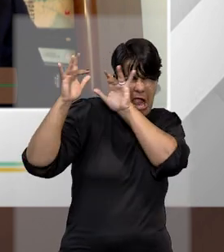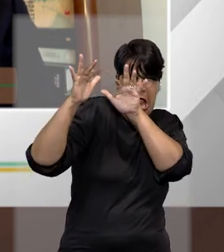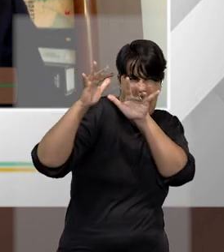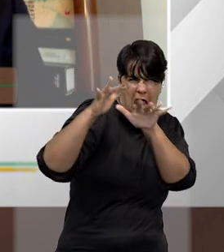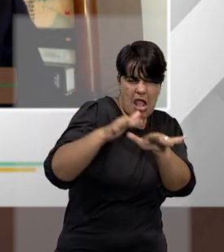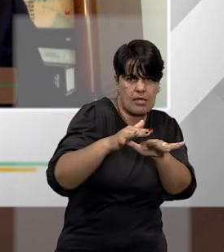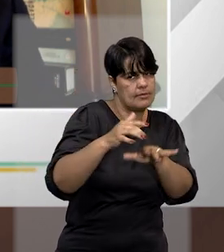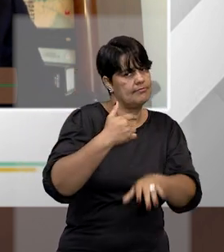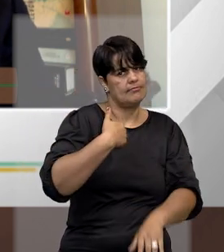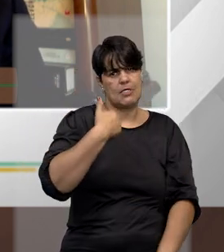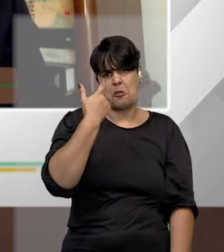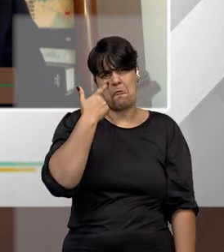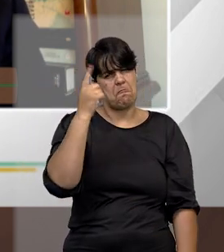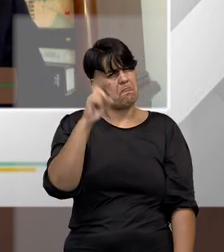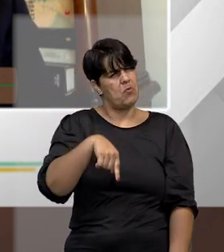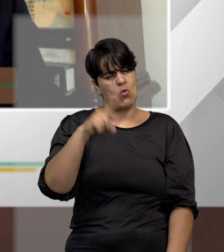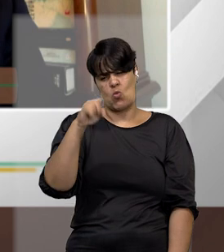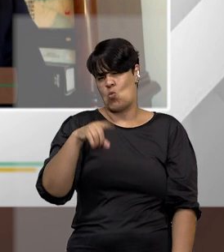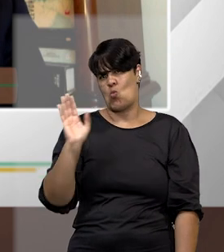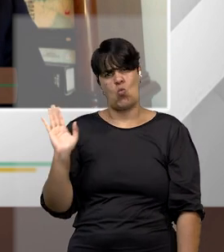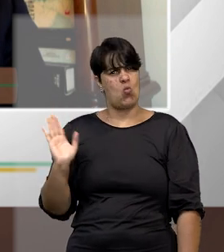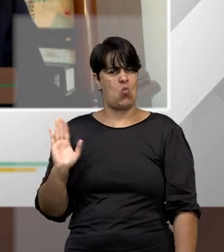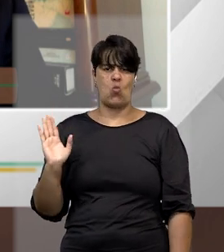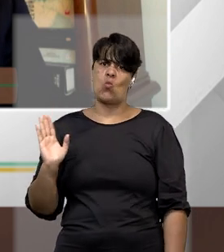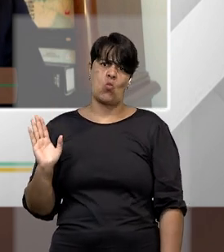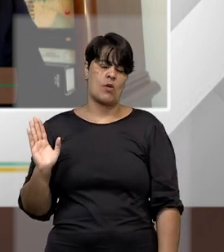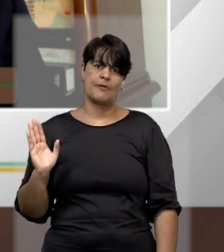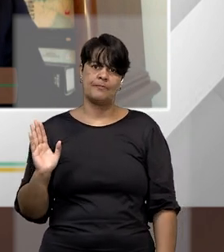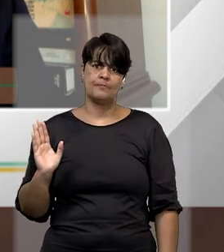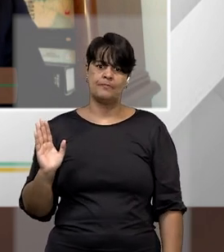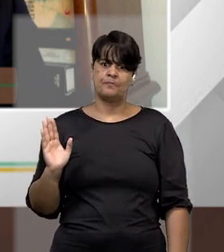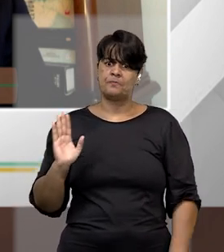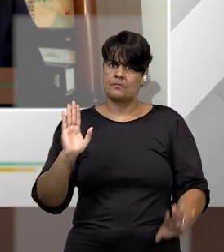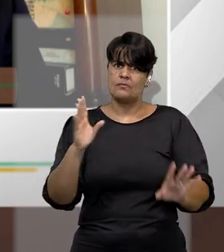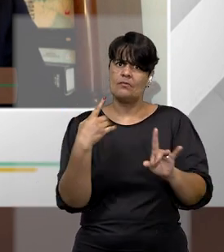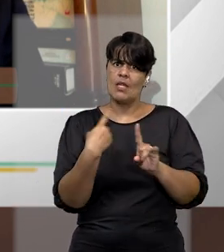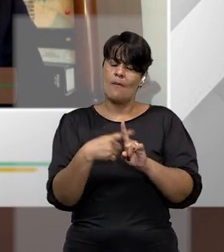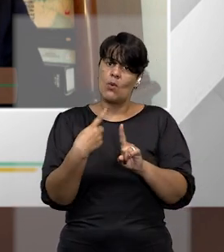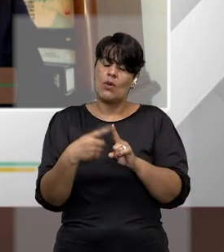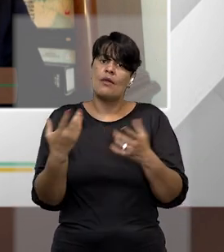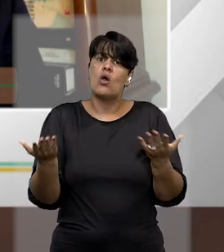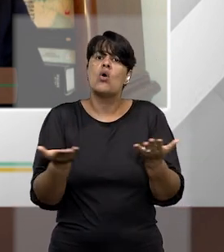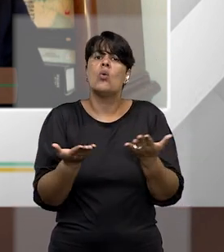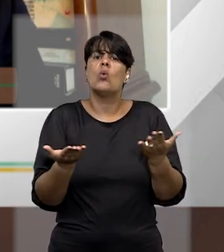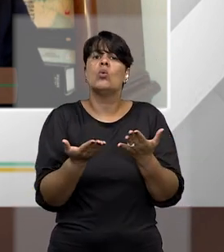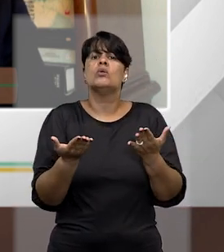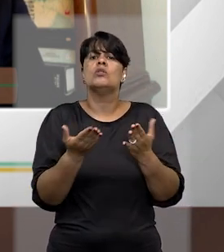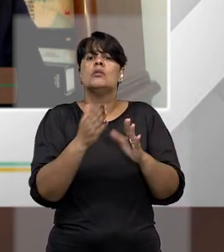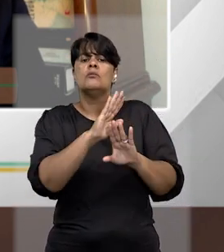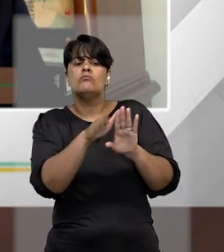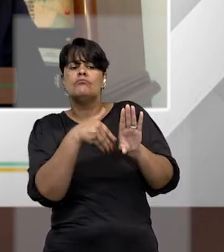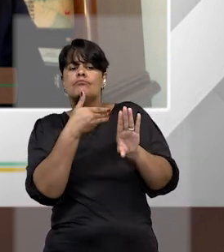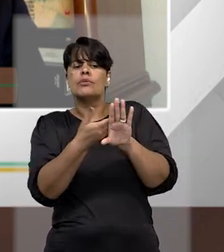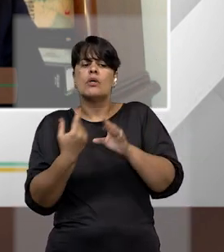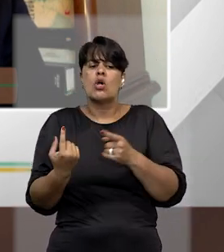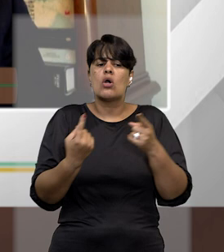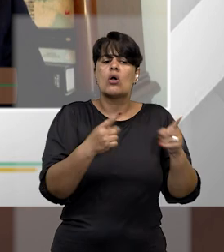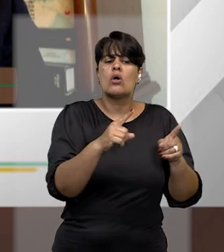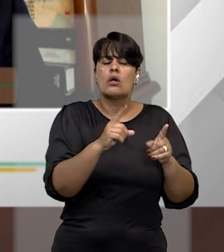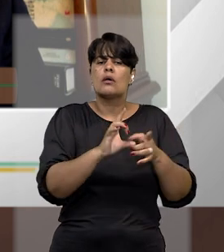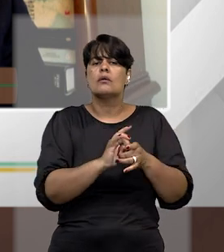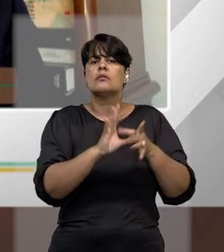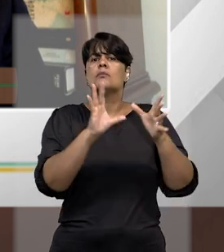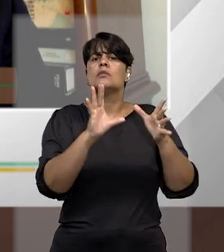algo desse tipo. Porque a maior ameaça às democracias hoje nem são esses golpes à força. Nos países,